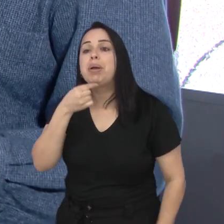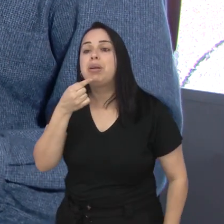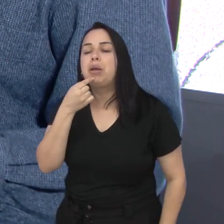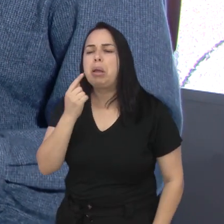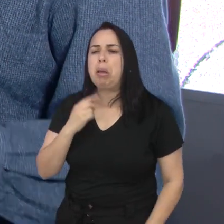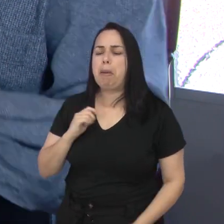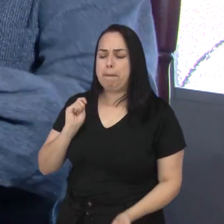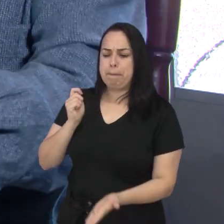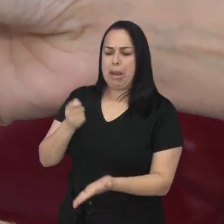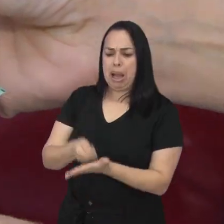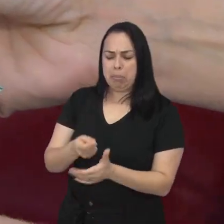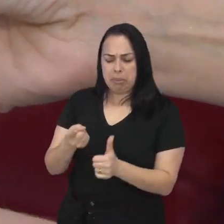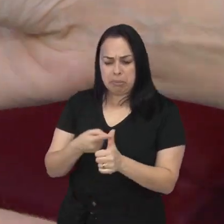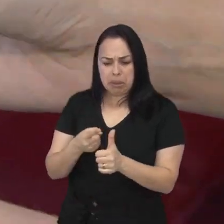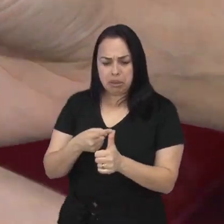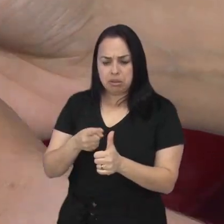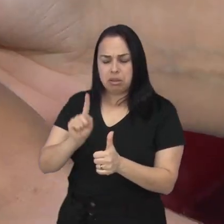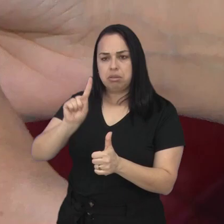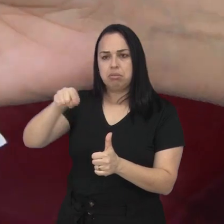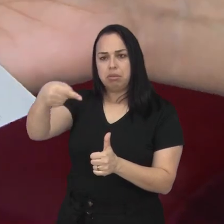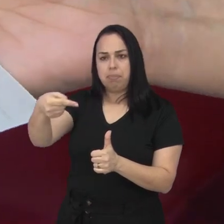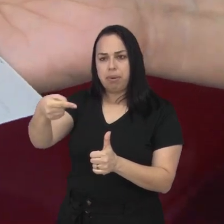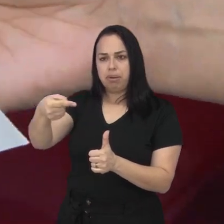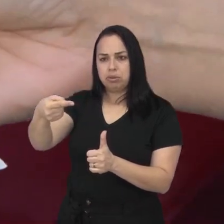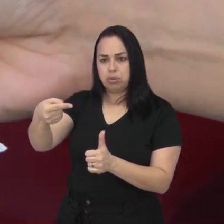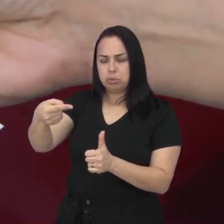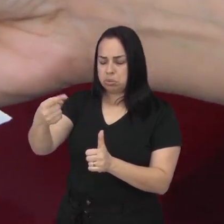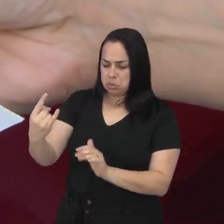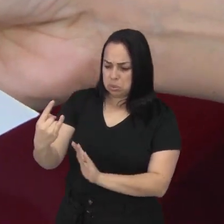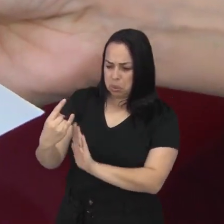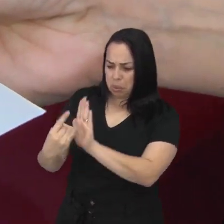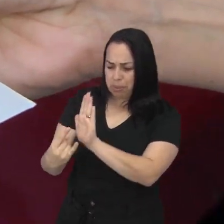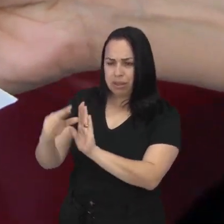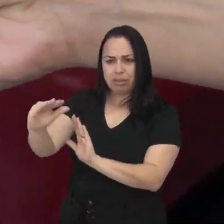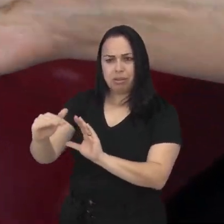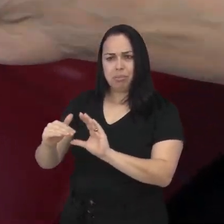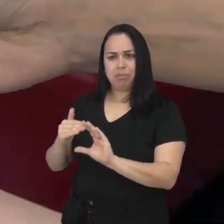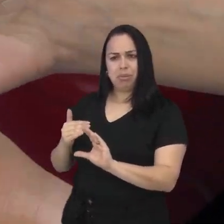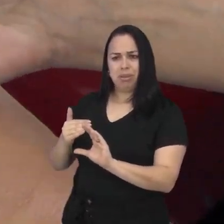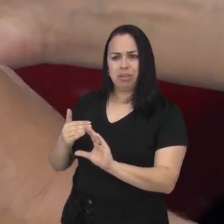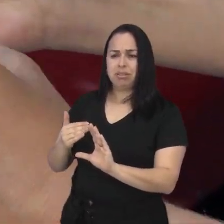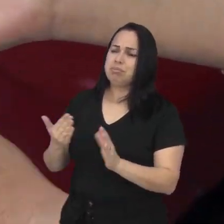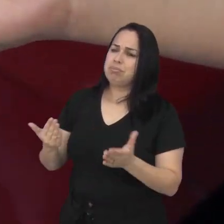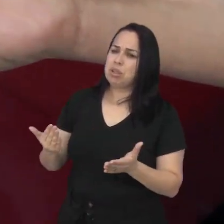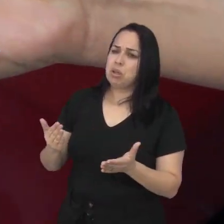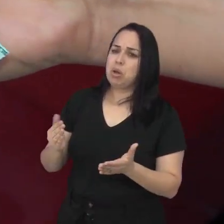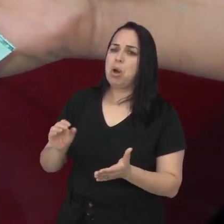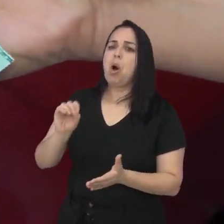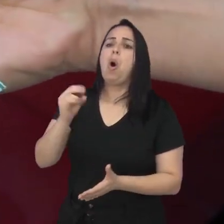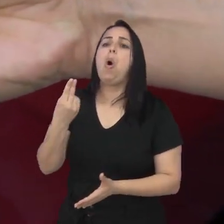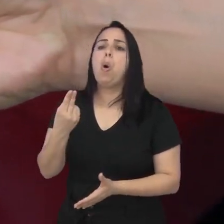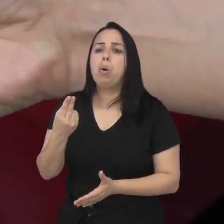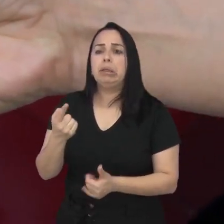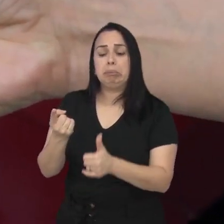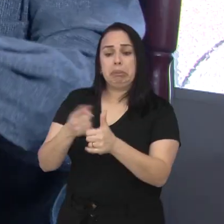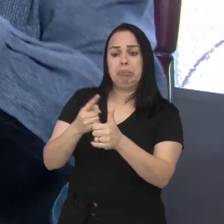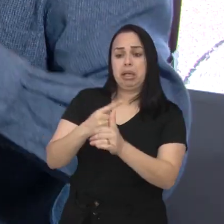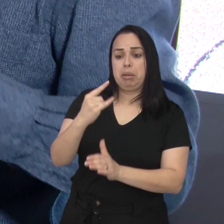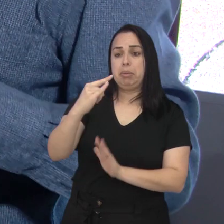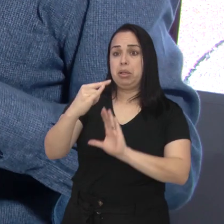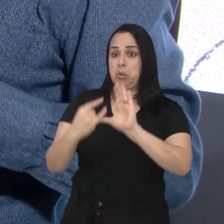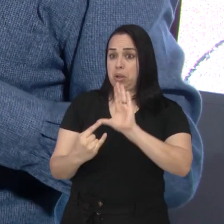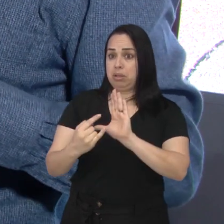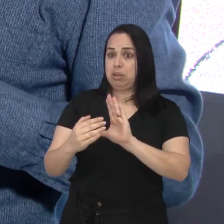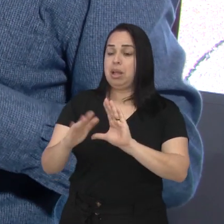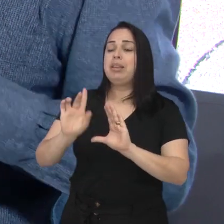é, eu pago primeiro e depois recebo o documento do carro? Ou o cara me dá o